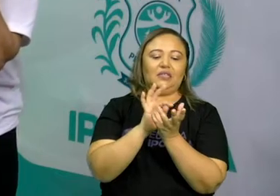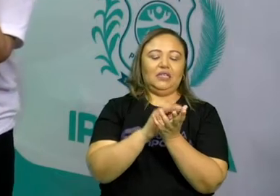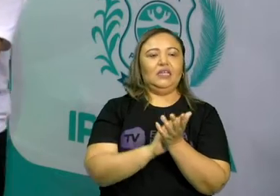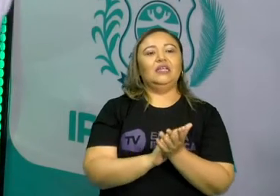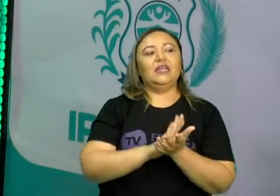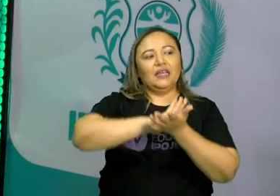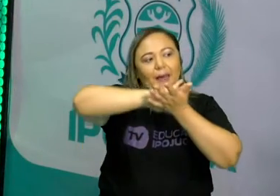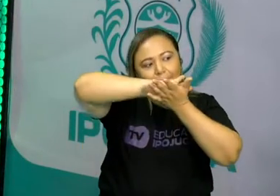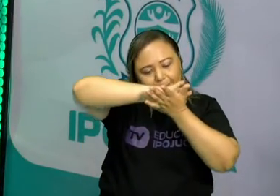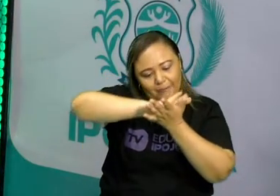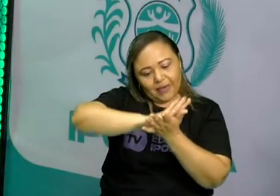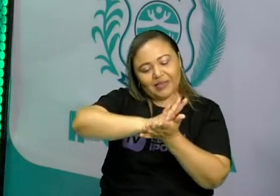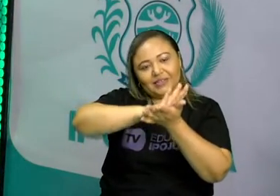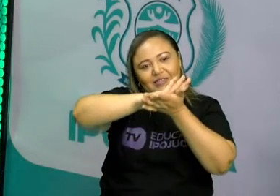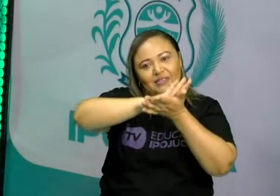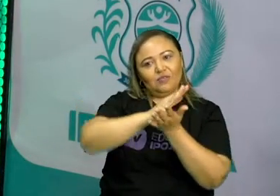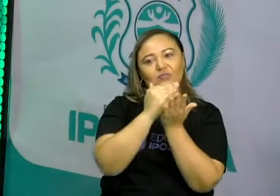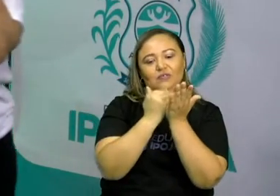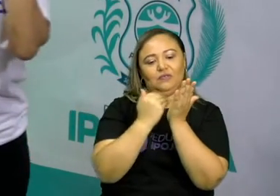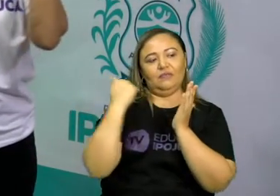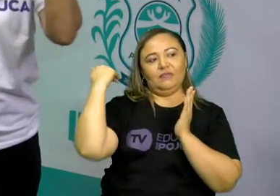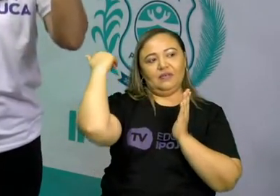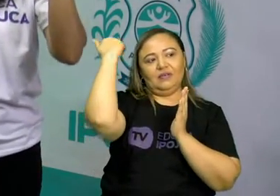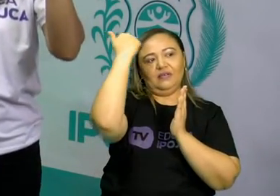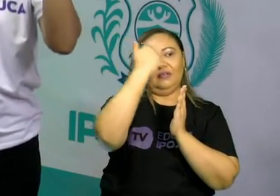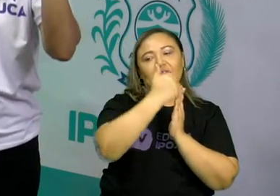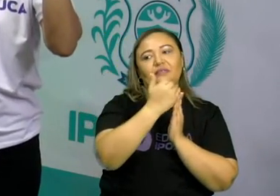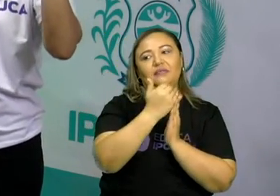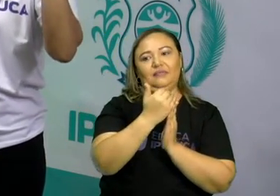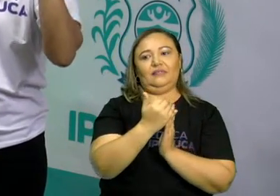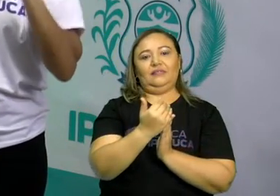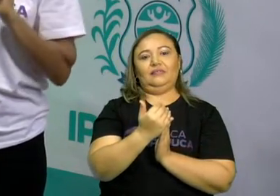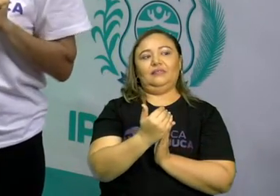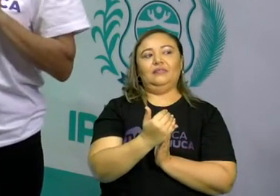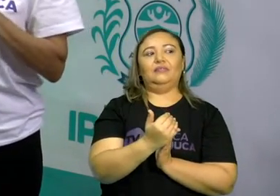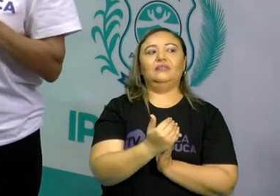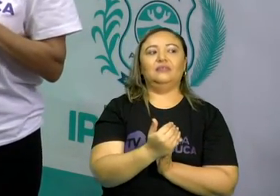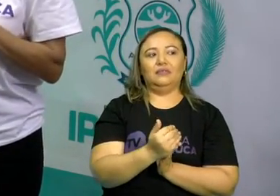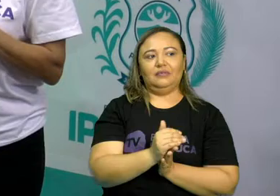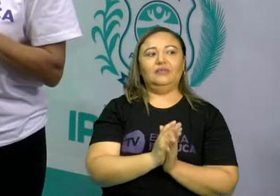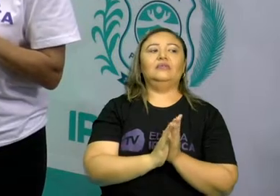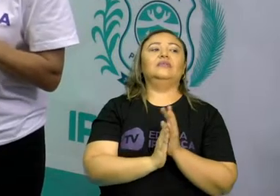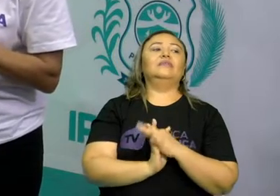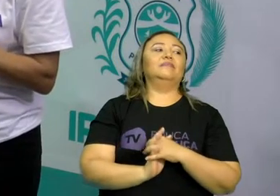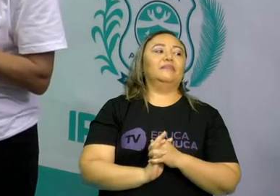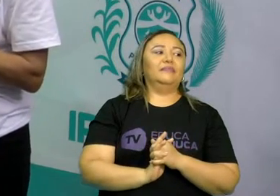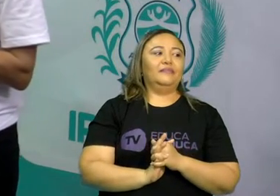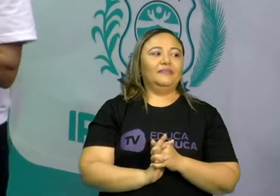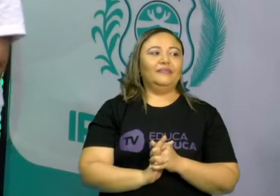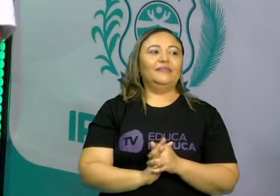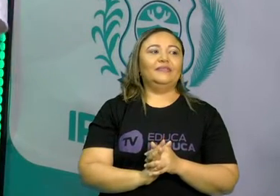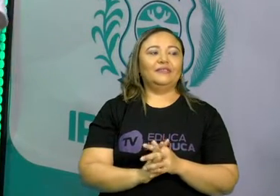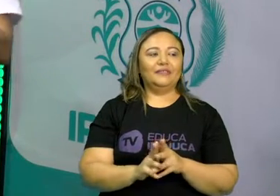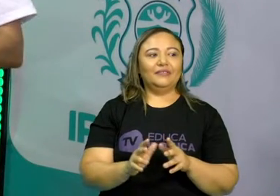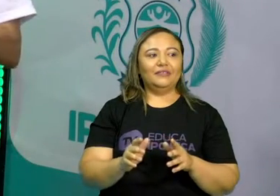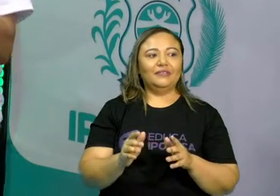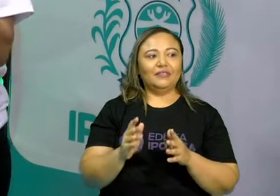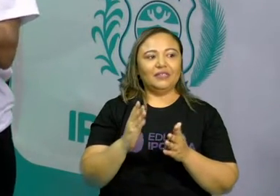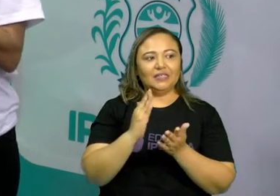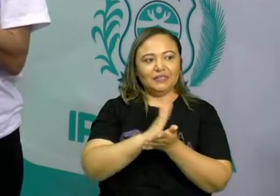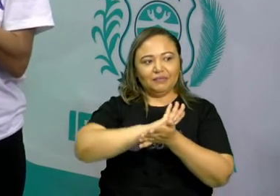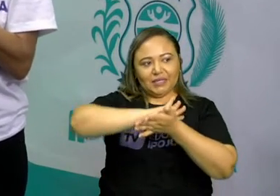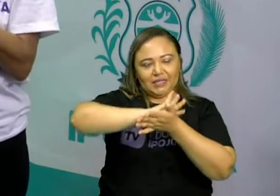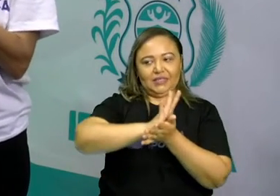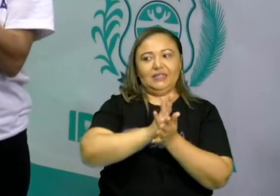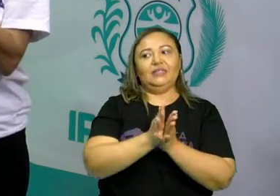Porque é aqui que a comida se junta aí, pra ser cortada, tá certo? Desculpa, pra